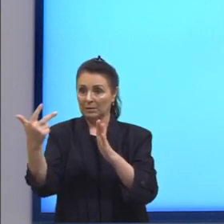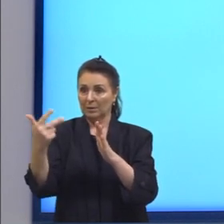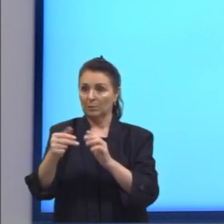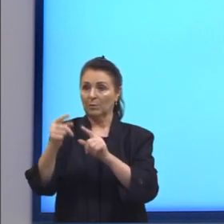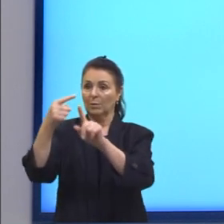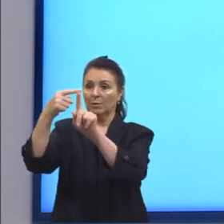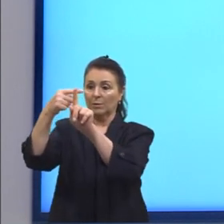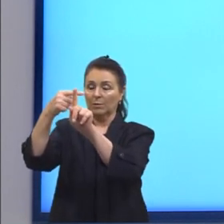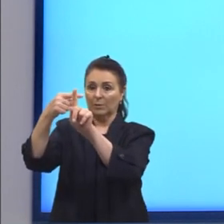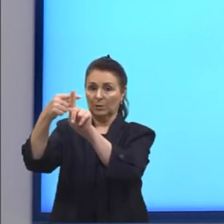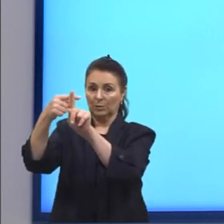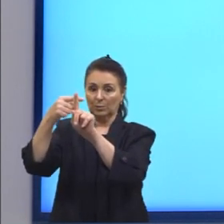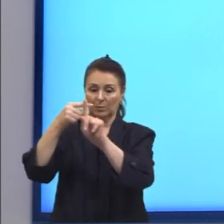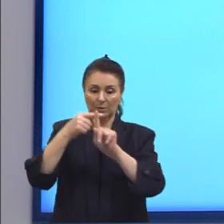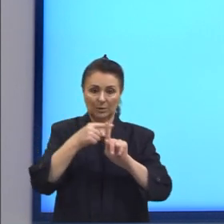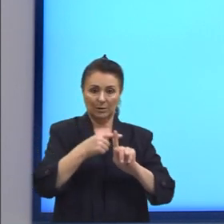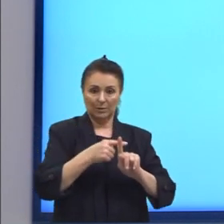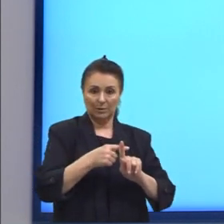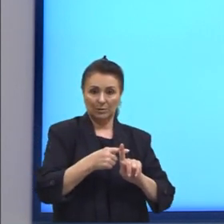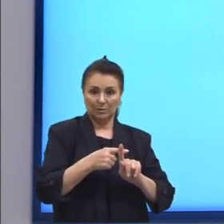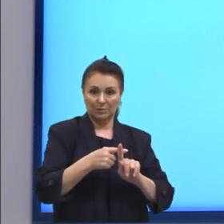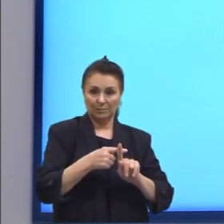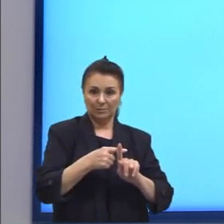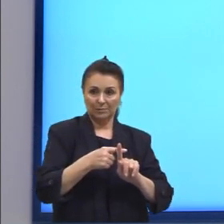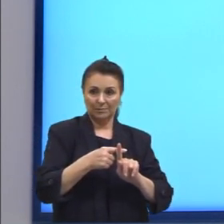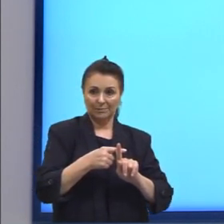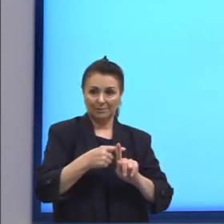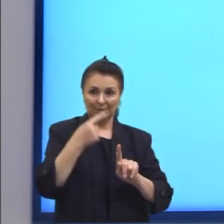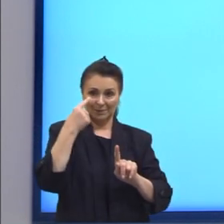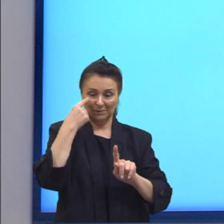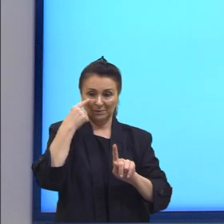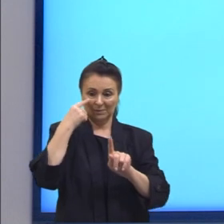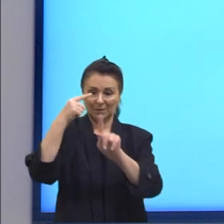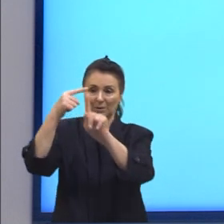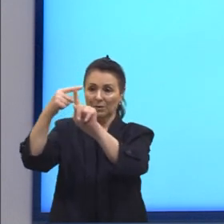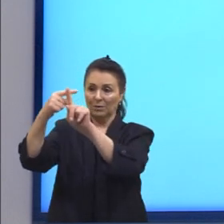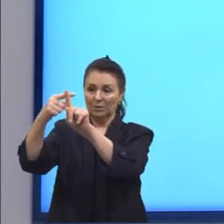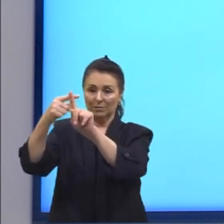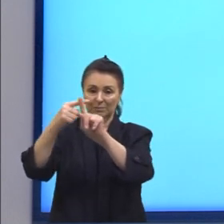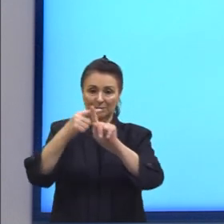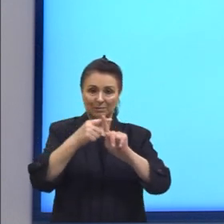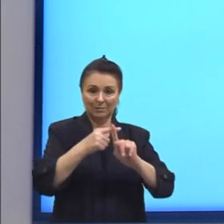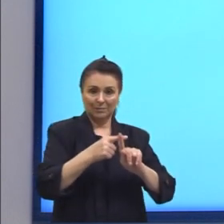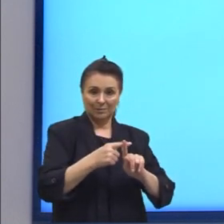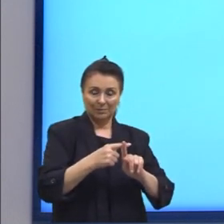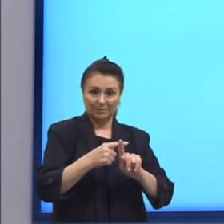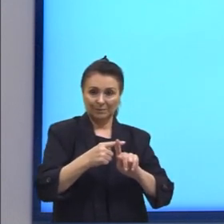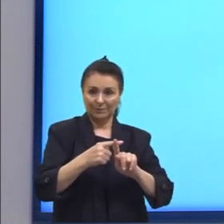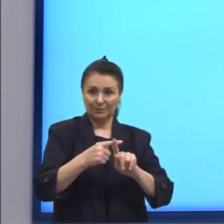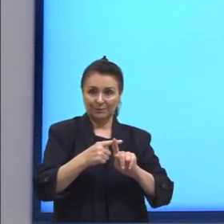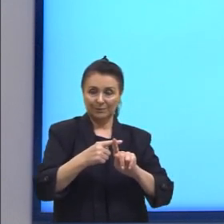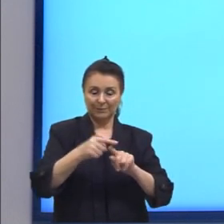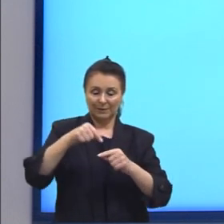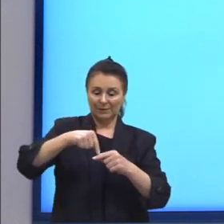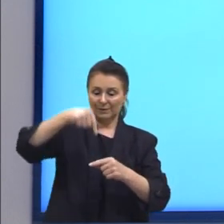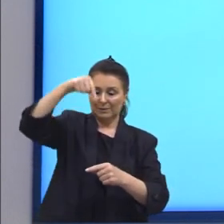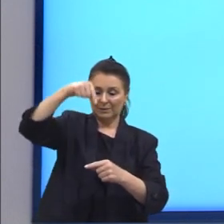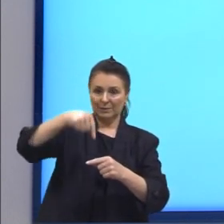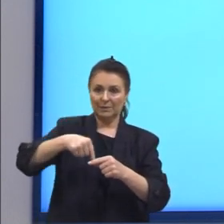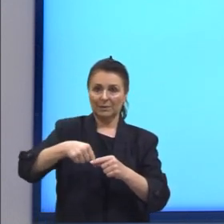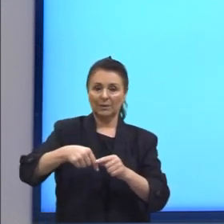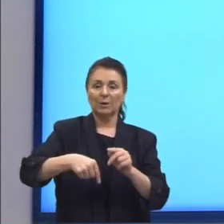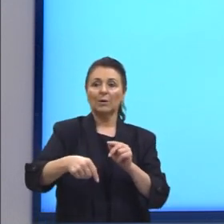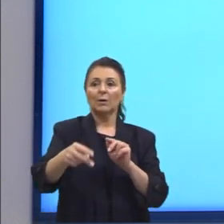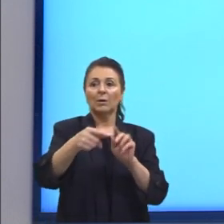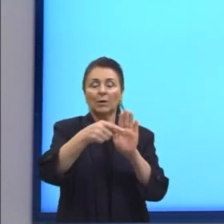positivos, porque nós prolongaríamos e olharíamos aqui na reta tangente, enquanto segundo e